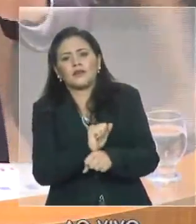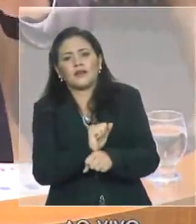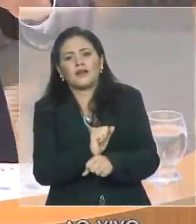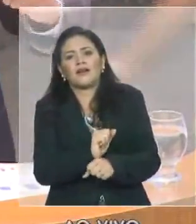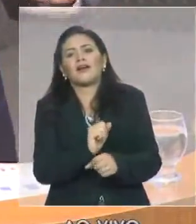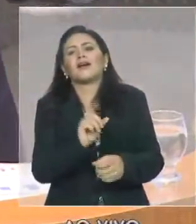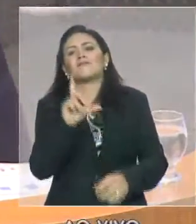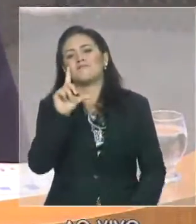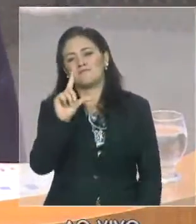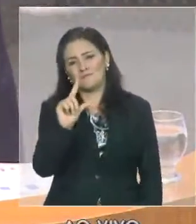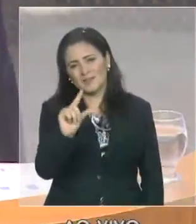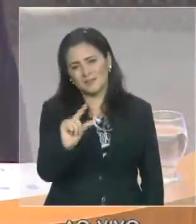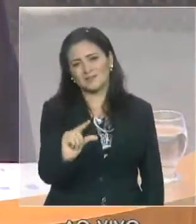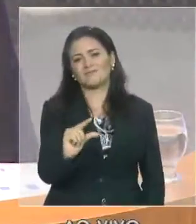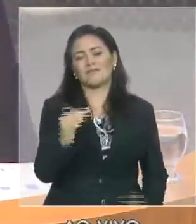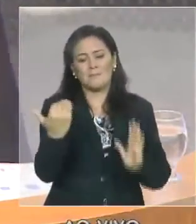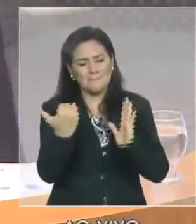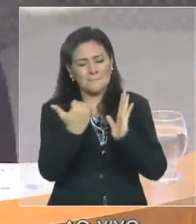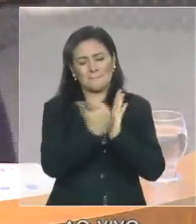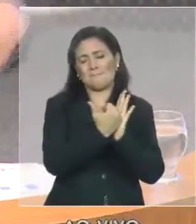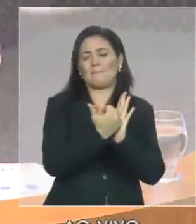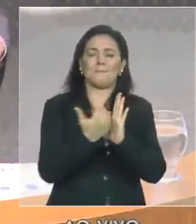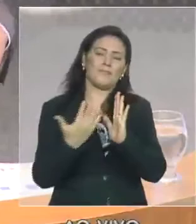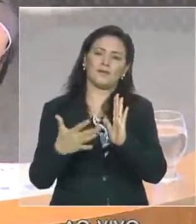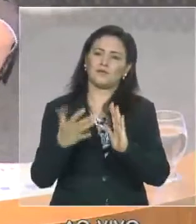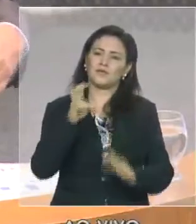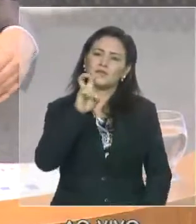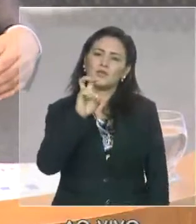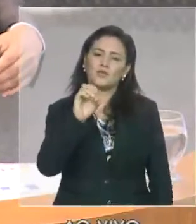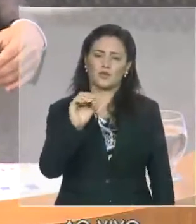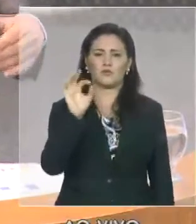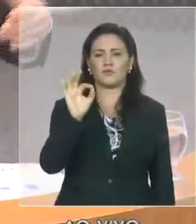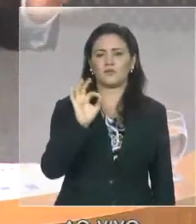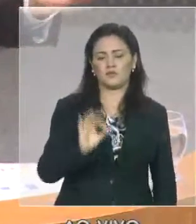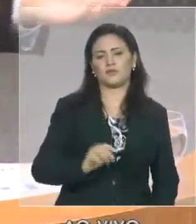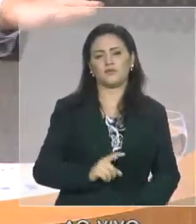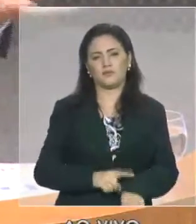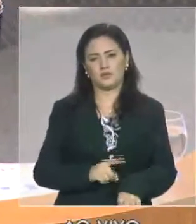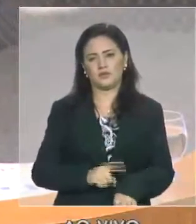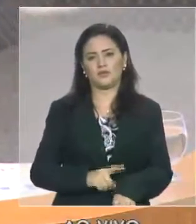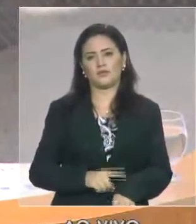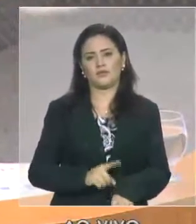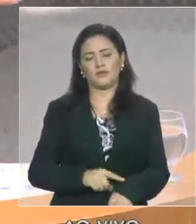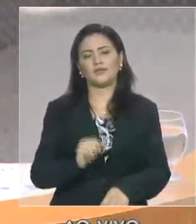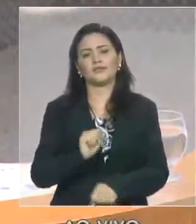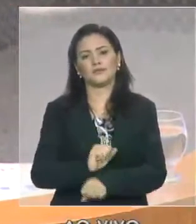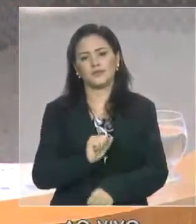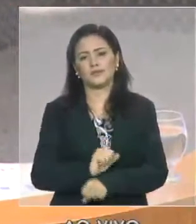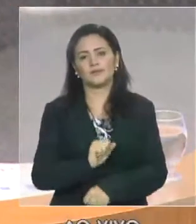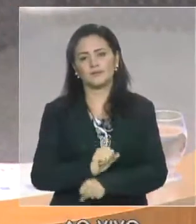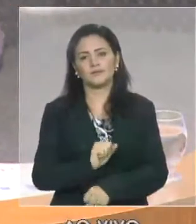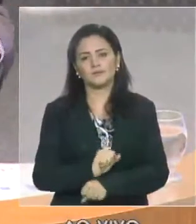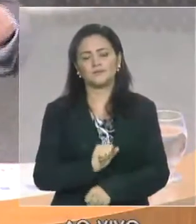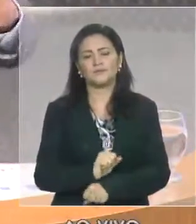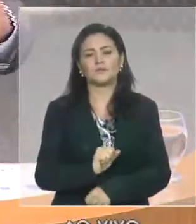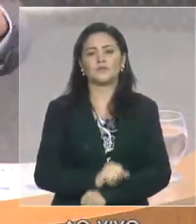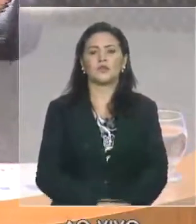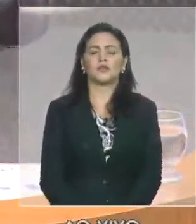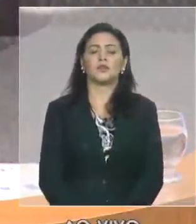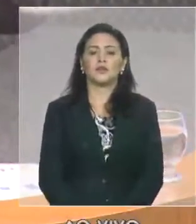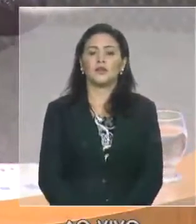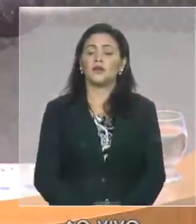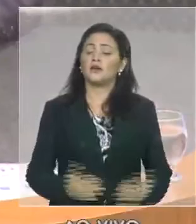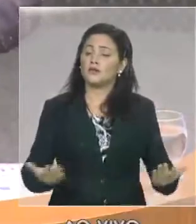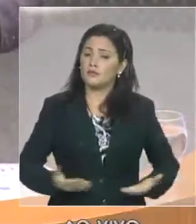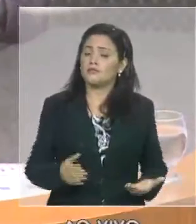disto, em razão dos seus êxitos administrativos, conseguiu reunir condições de realizar